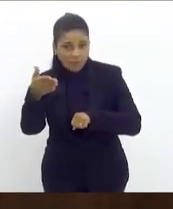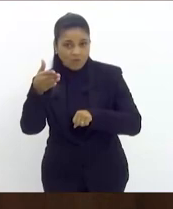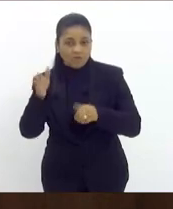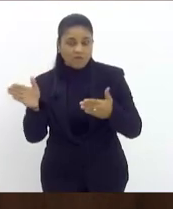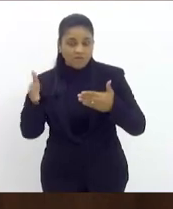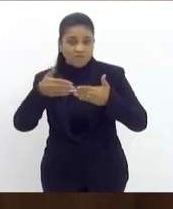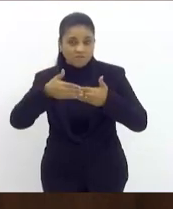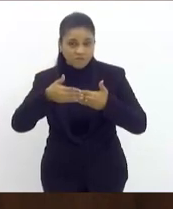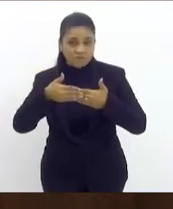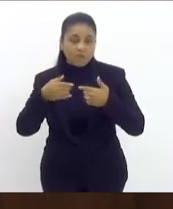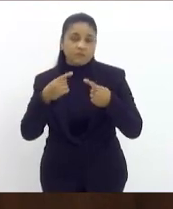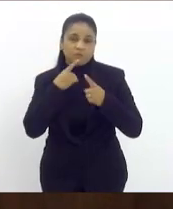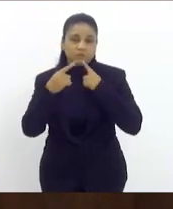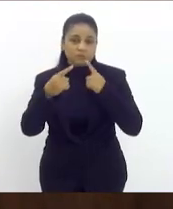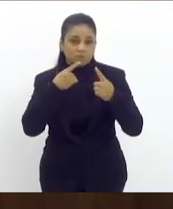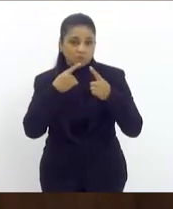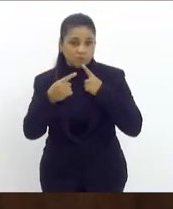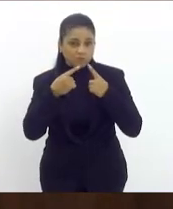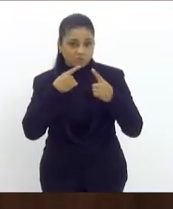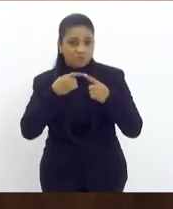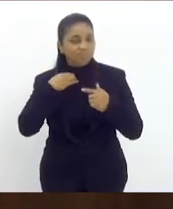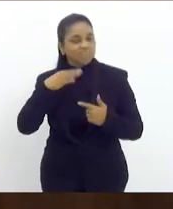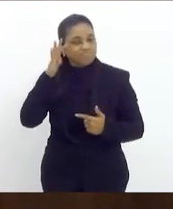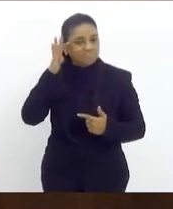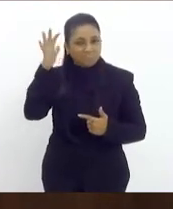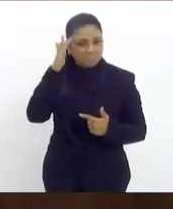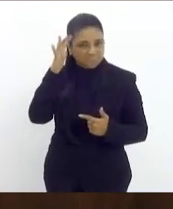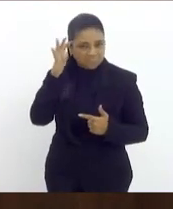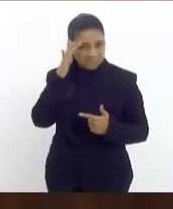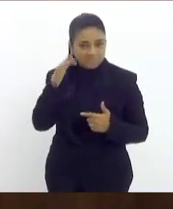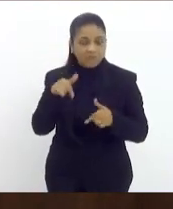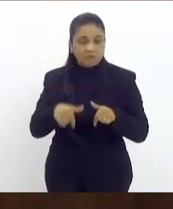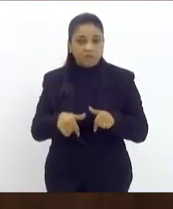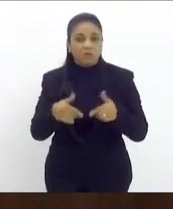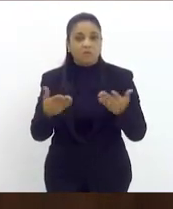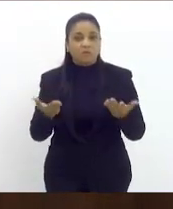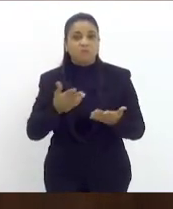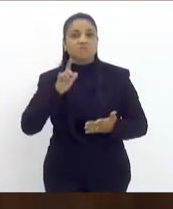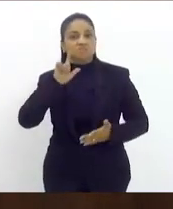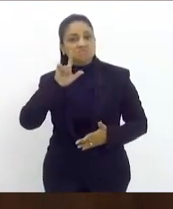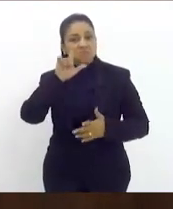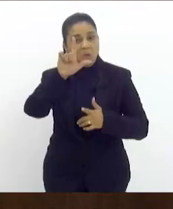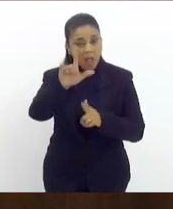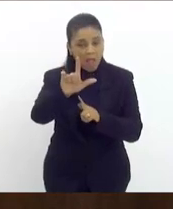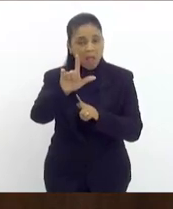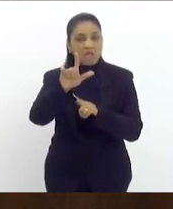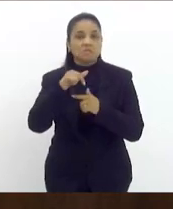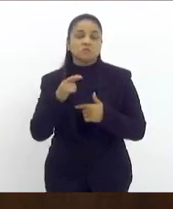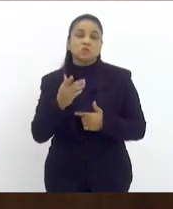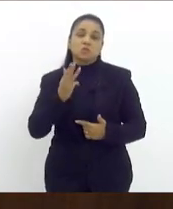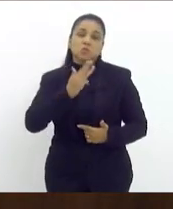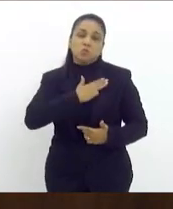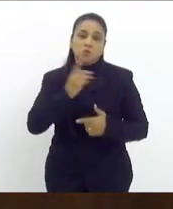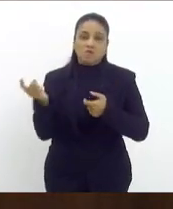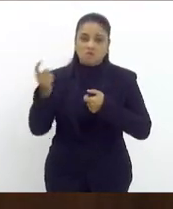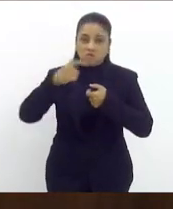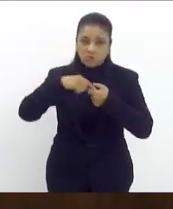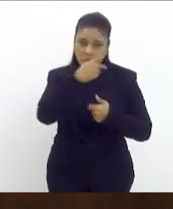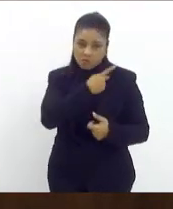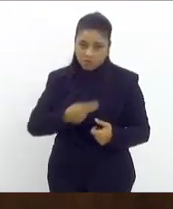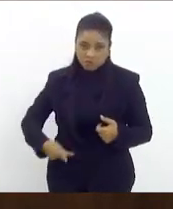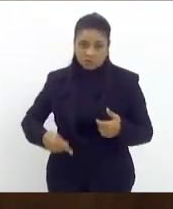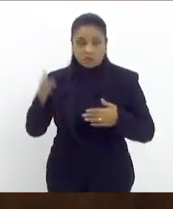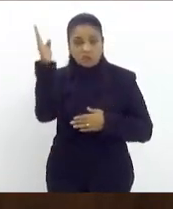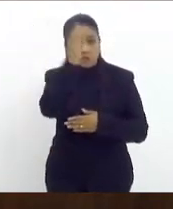para o diálogo por divergências ideológicas nós fizemos o L Lula voltou e o Brasil hoje está no